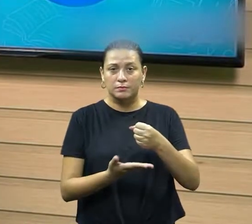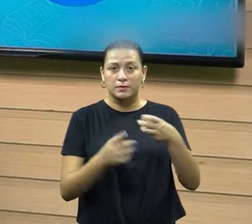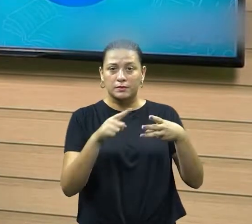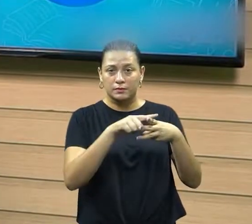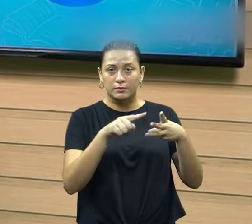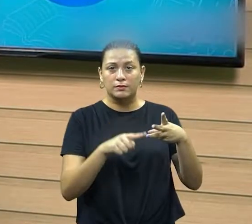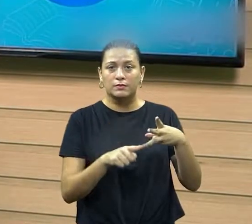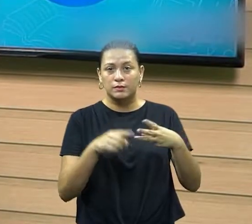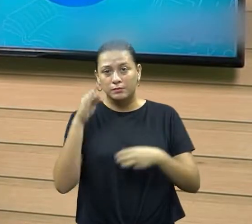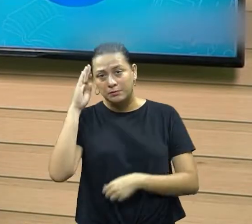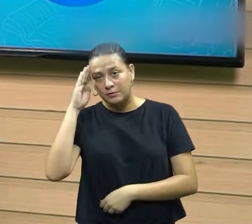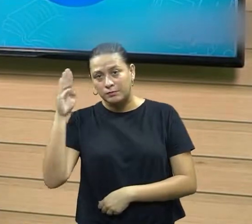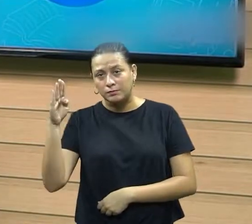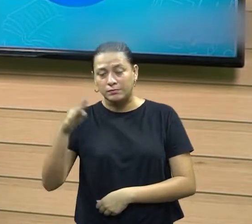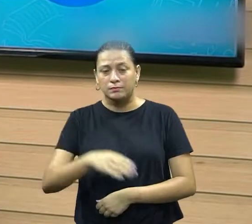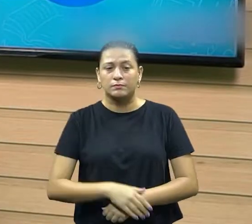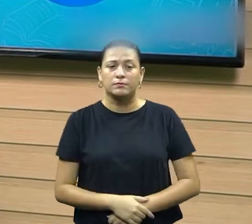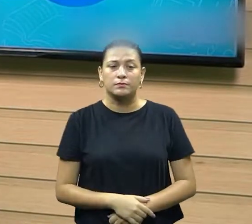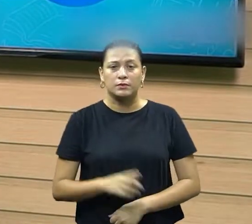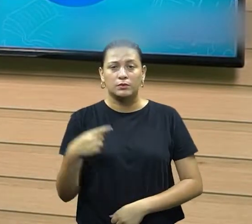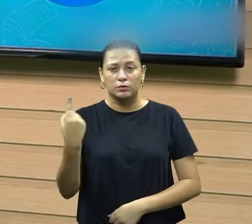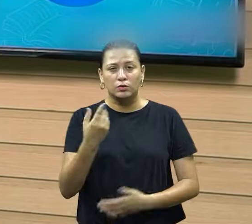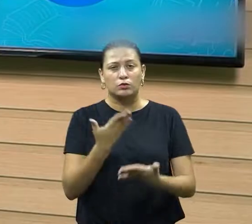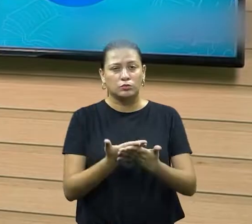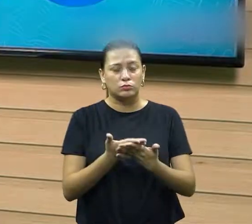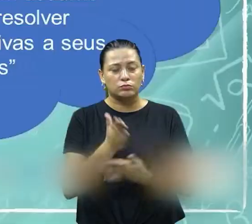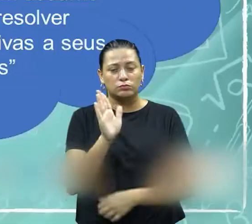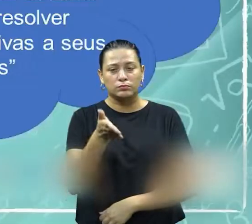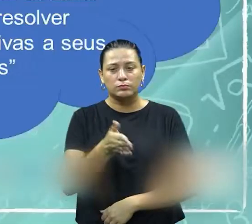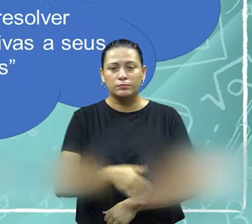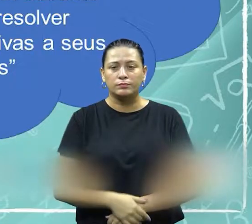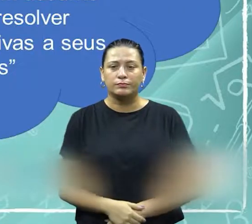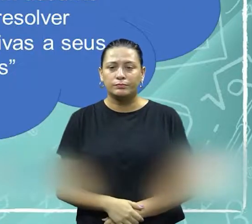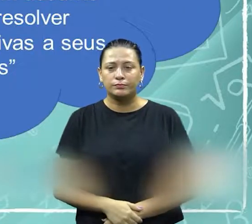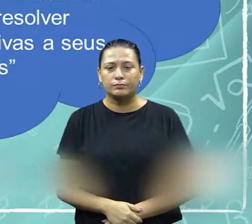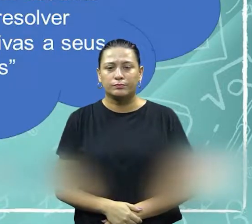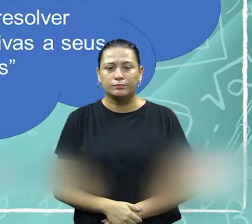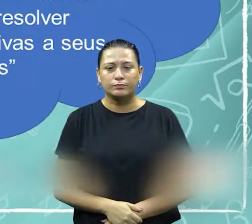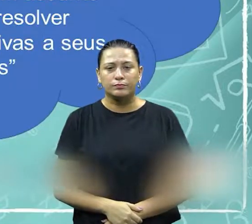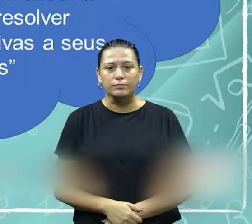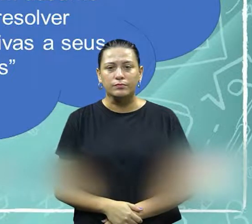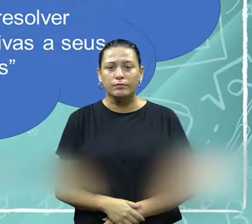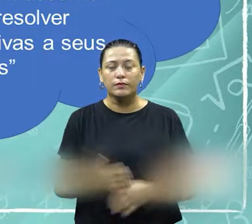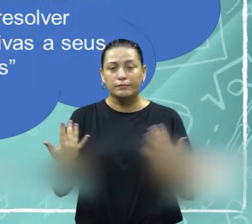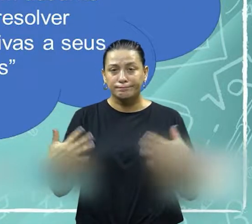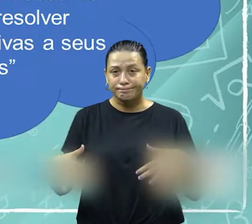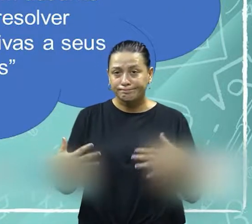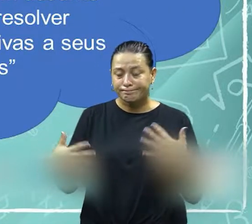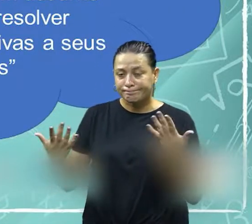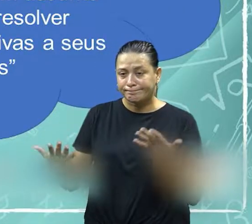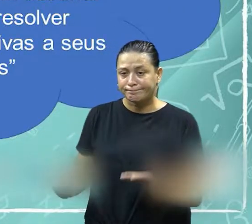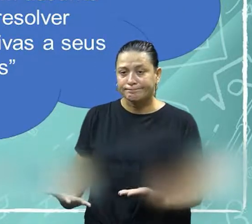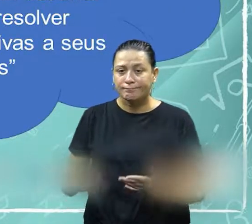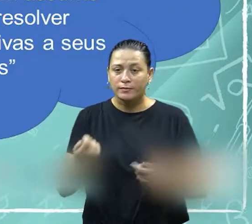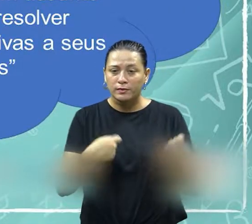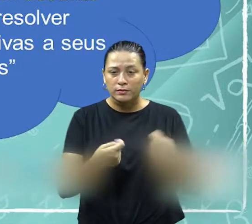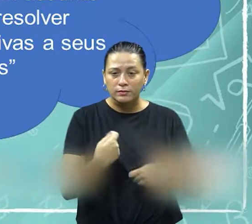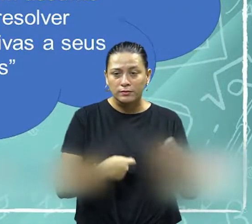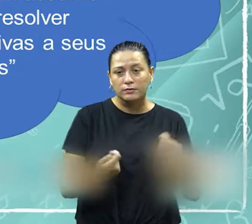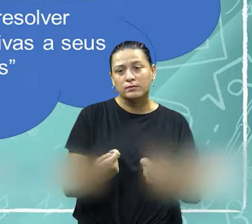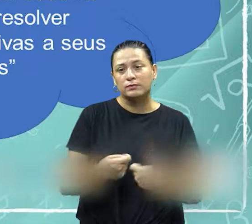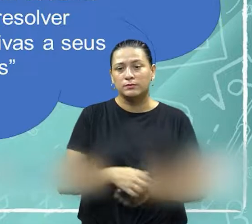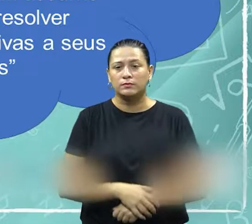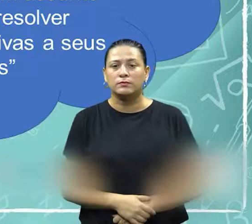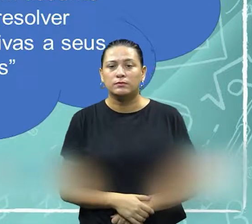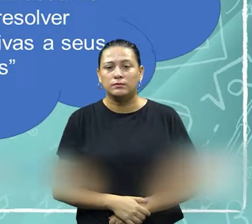três principais motivos que nós observamos, né? Assim, segundo ele, a negociação é